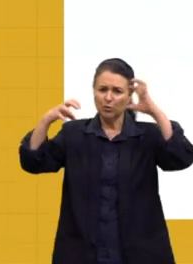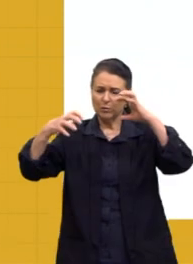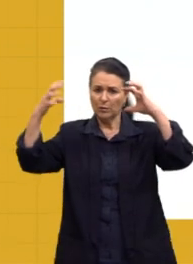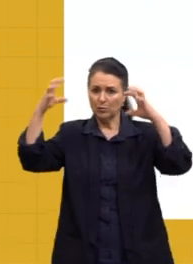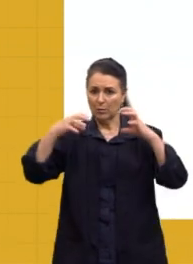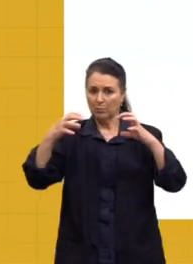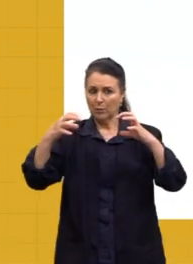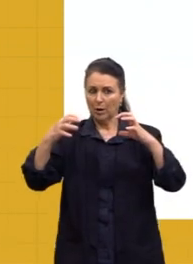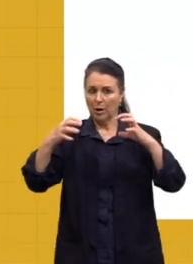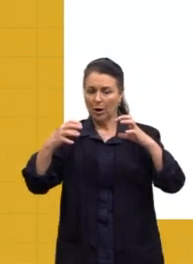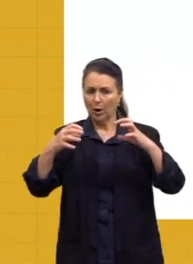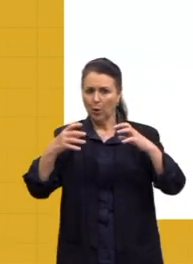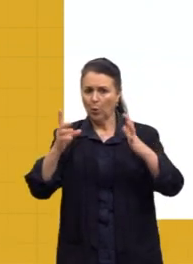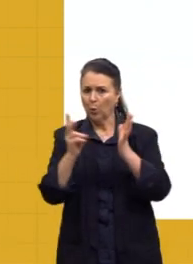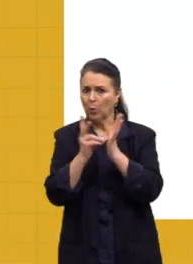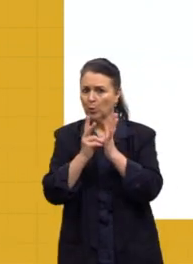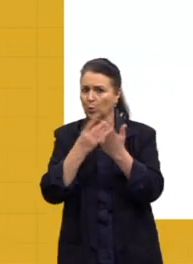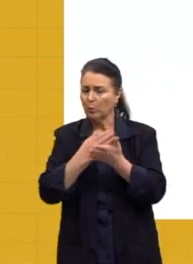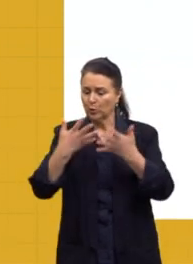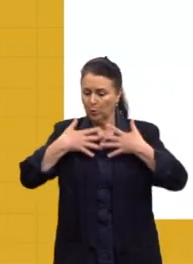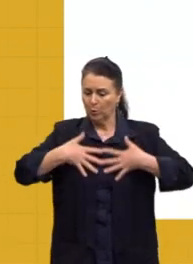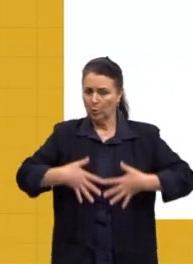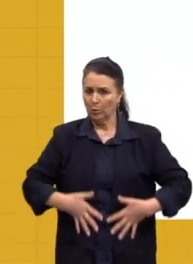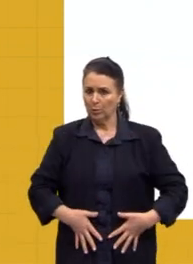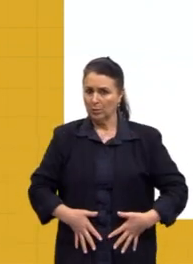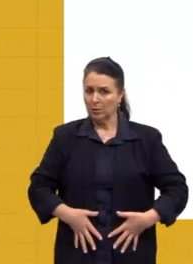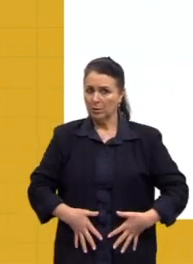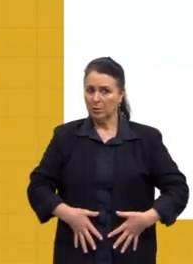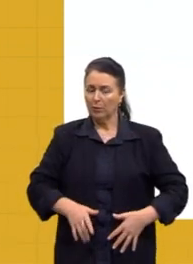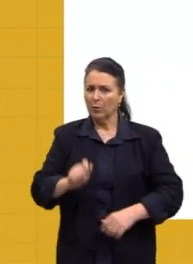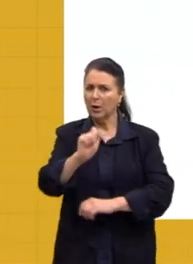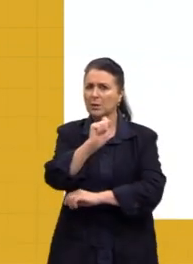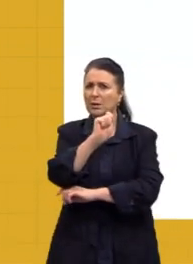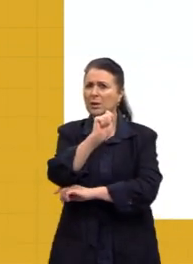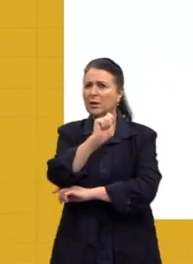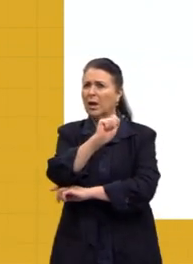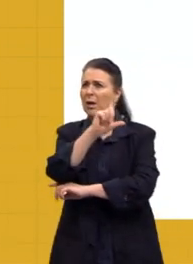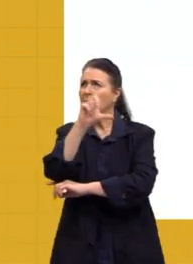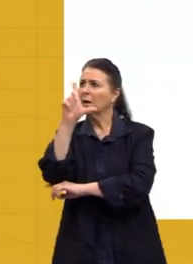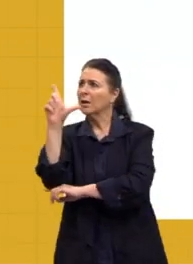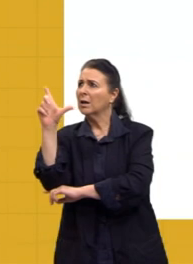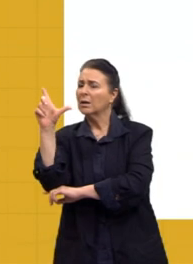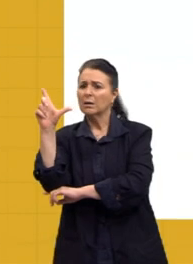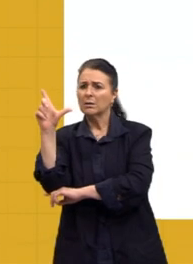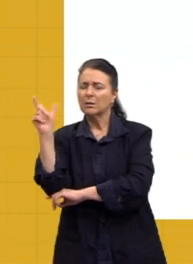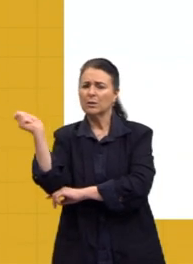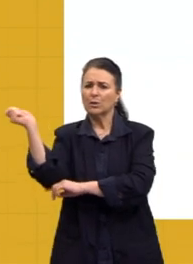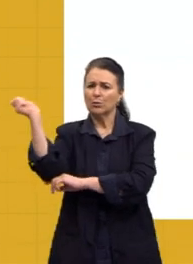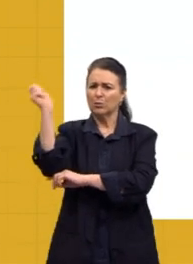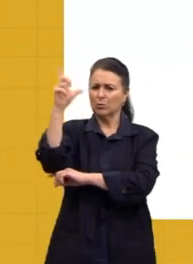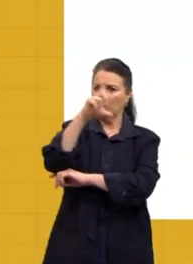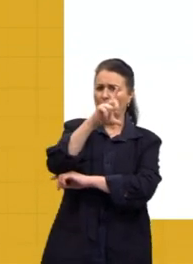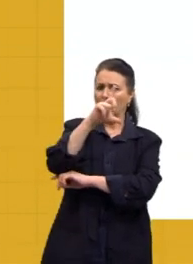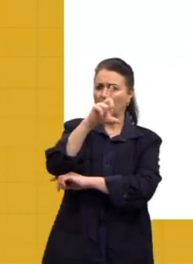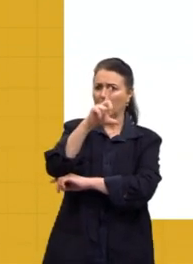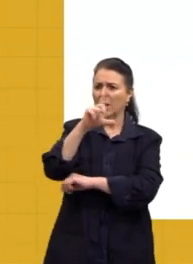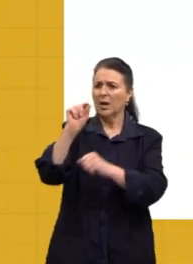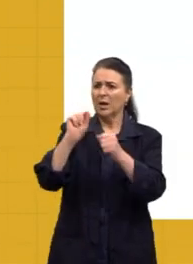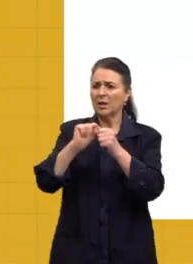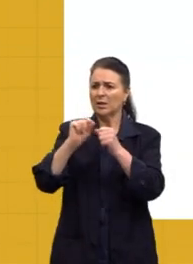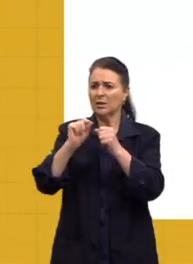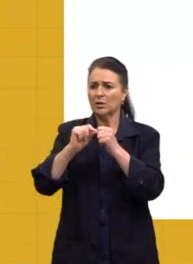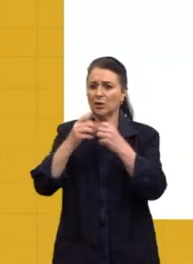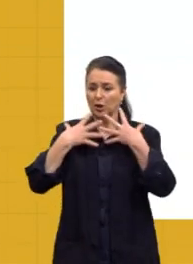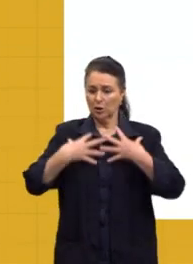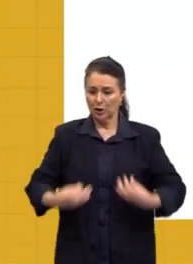o índio. Que pena! Fosse uma manhã de sol, o índio tinha despido o português. Olha a brincadeira que ele faz, o jogo